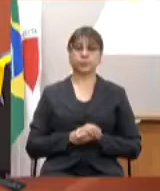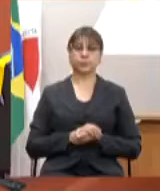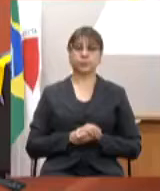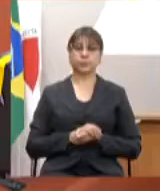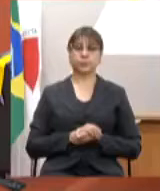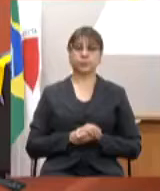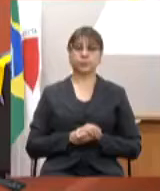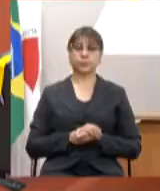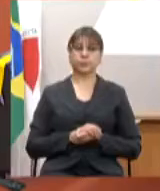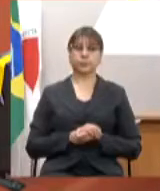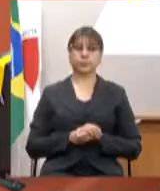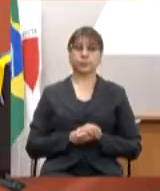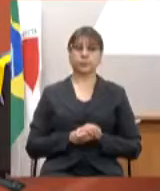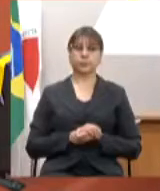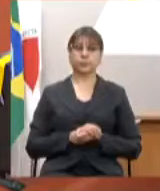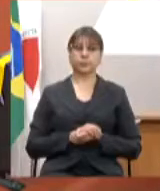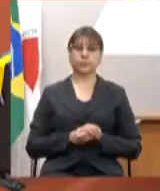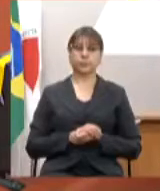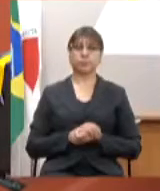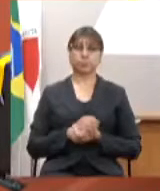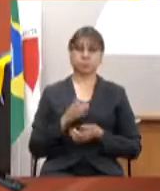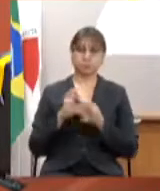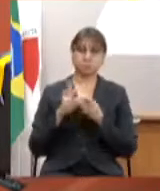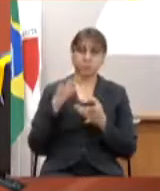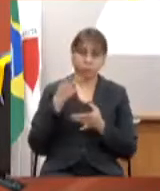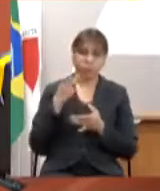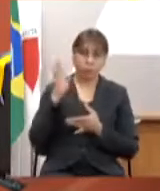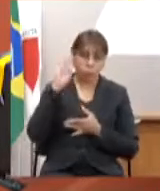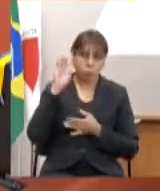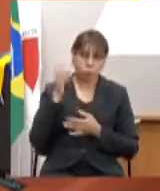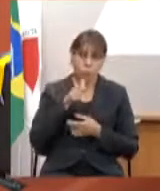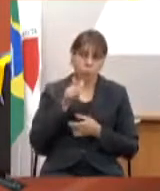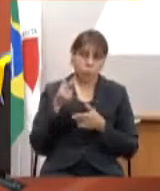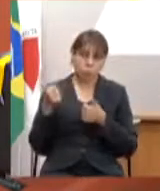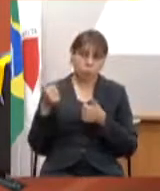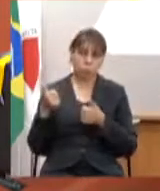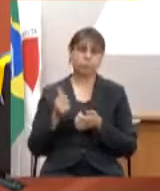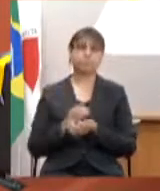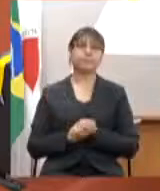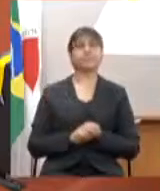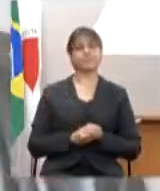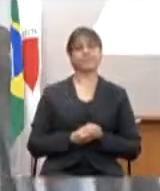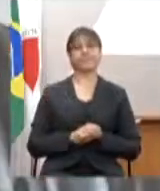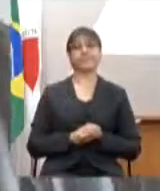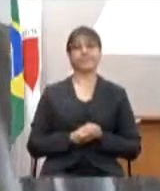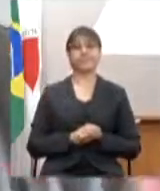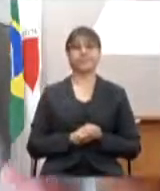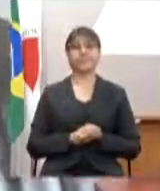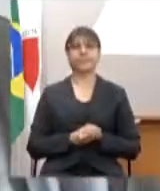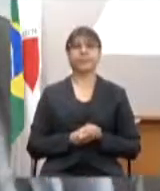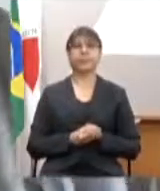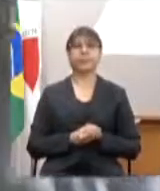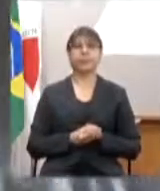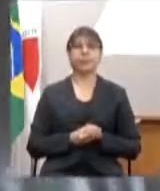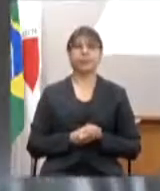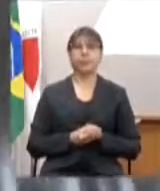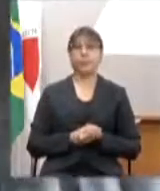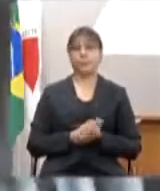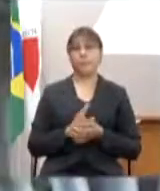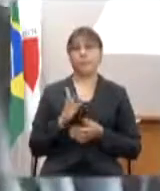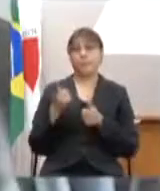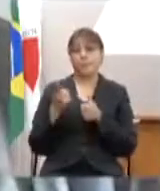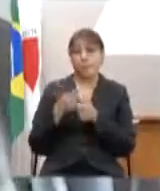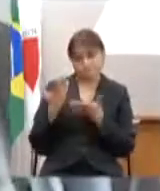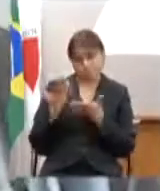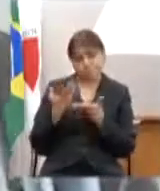Oi Oi Samer pode falar estamos ouvindo primeiro quero dar boa tarde a todos